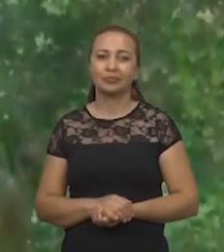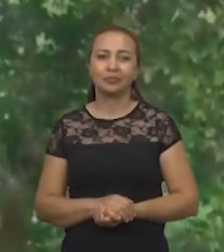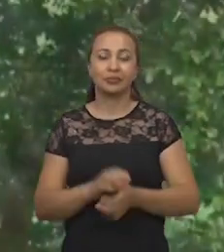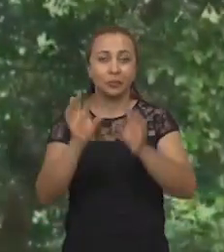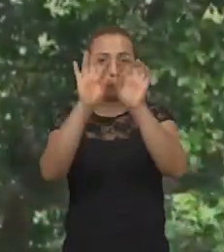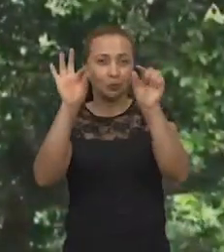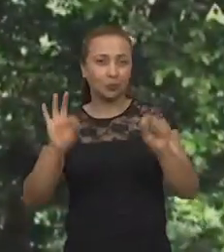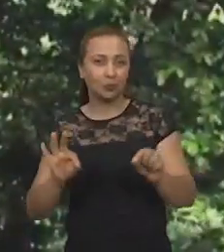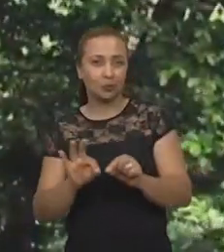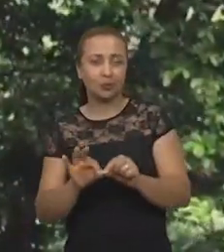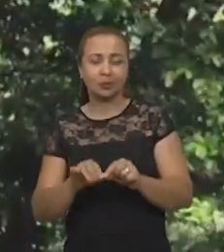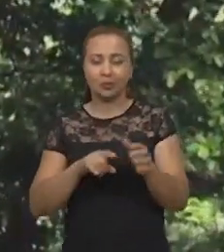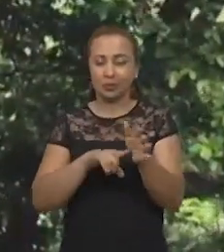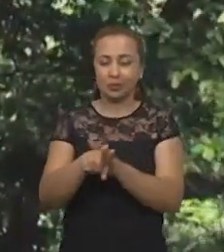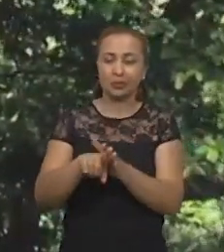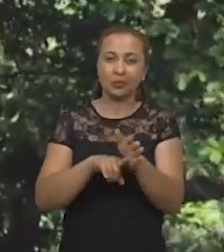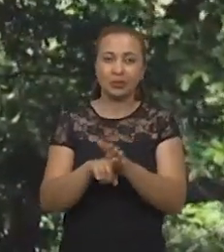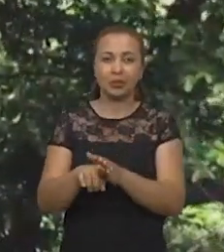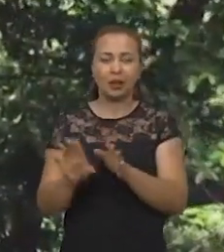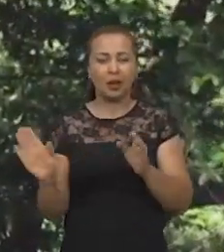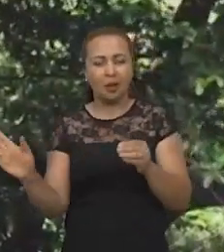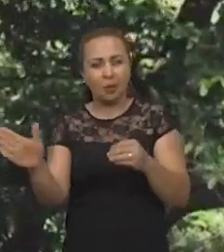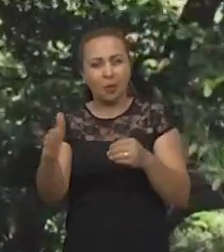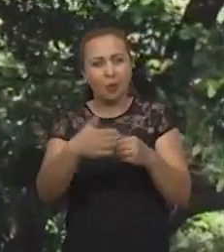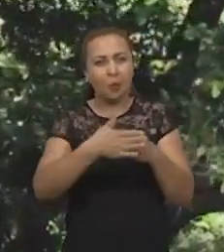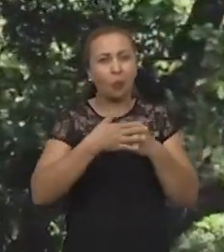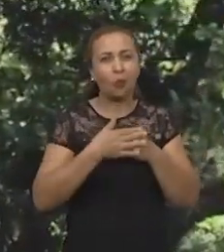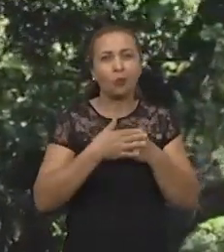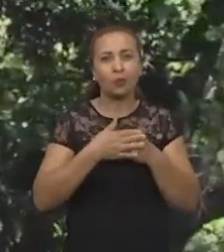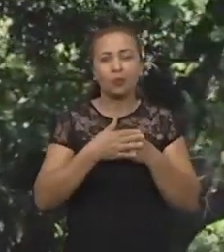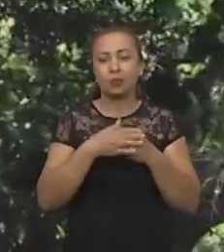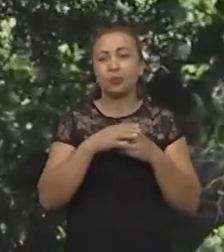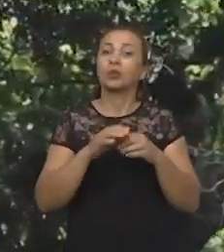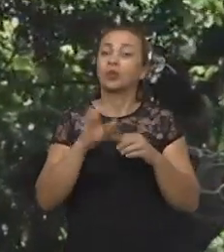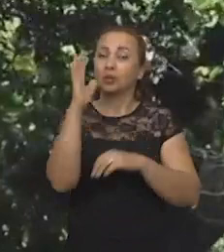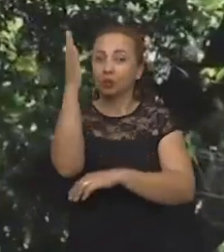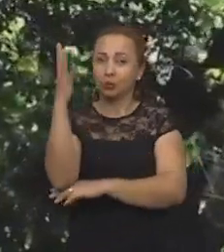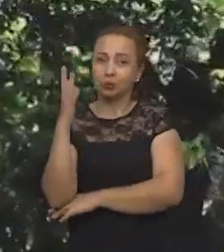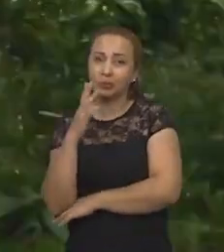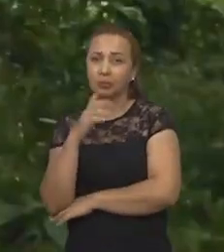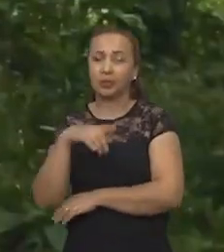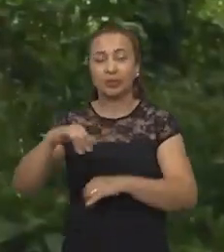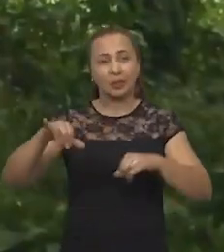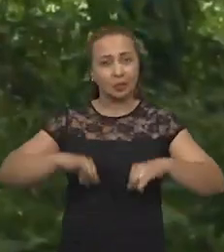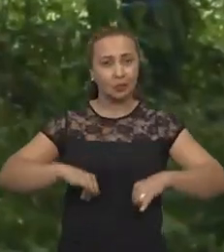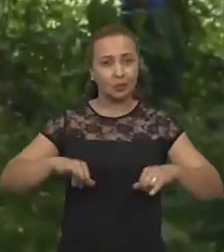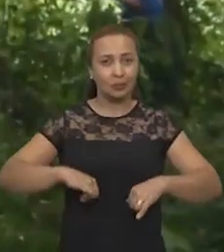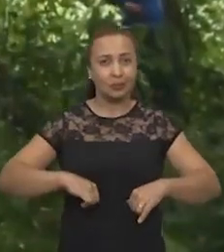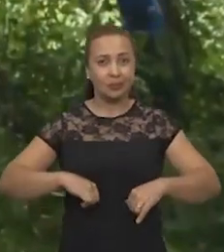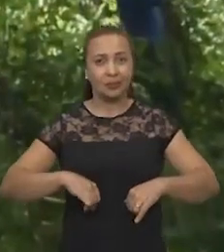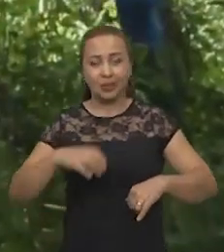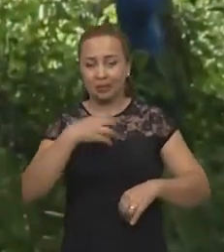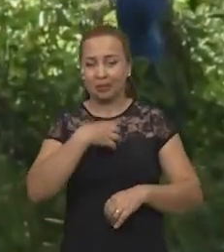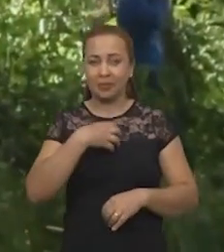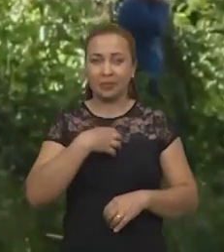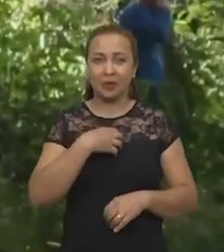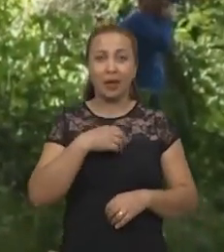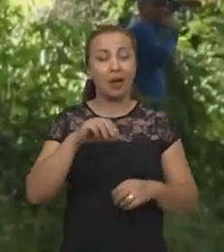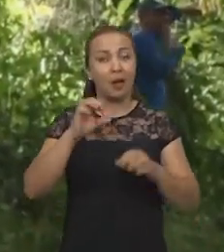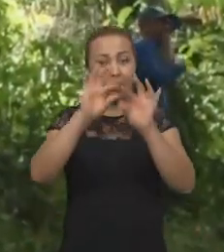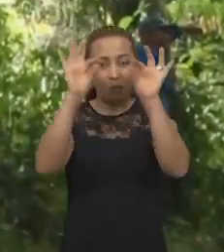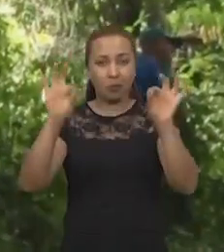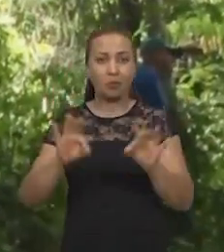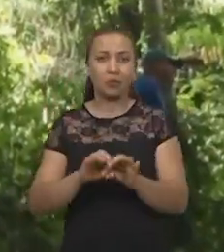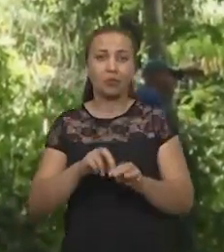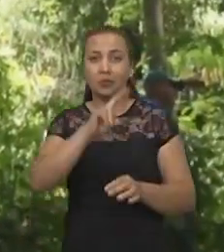O projeto de pesquisa Conservação de Espécies Ameaçadas da Mata Atlântica do Sul da Bahia é um projeto da Universidade